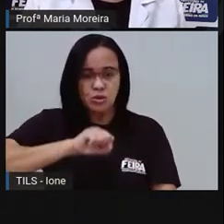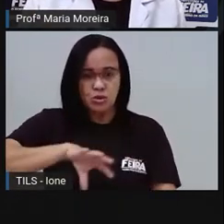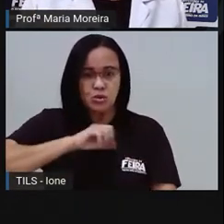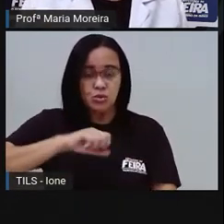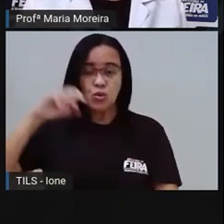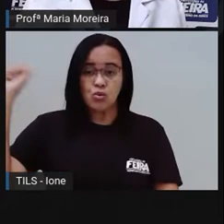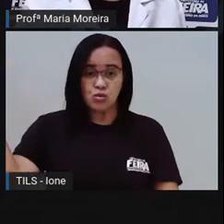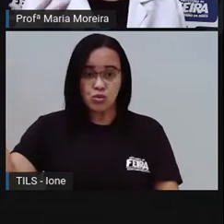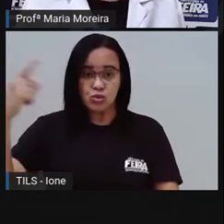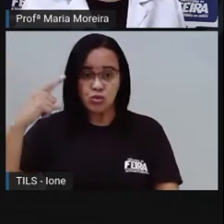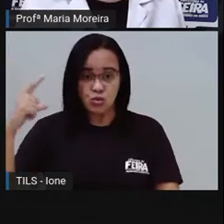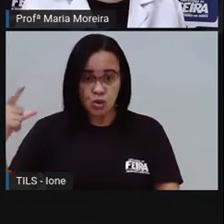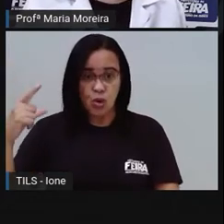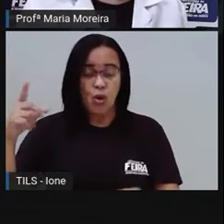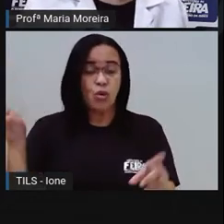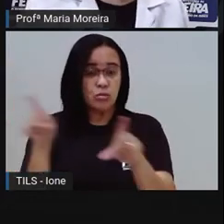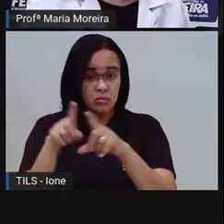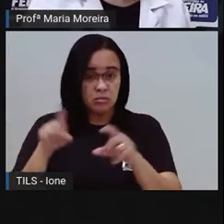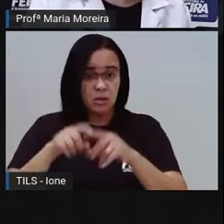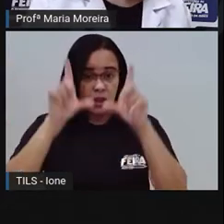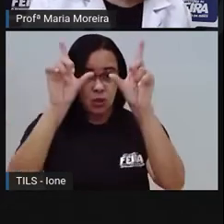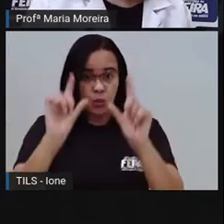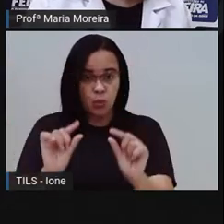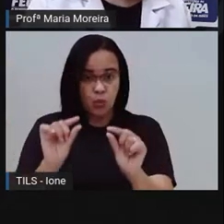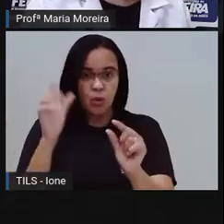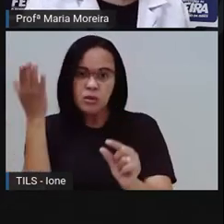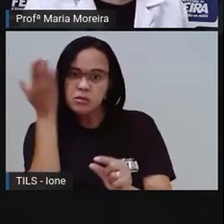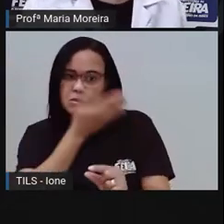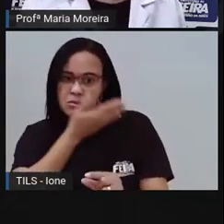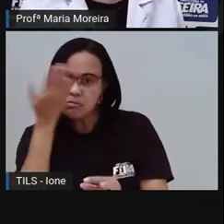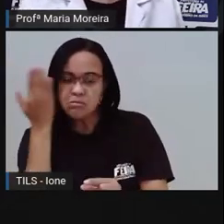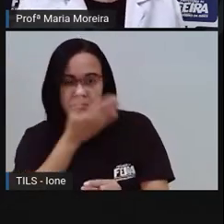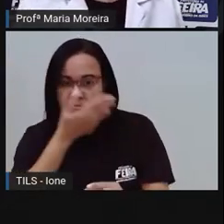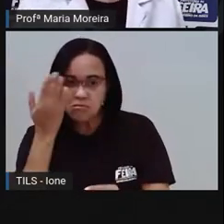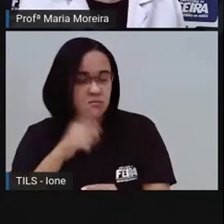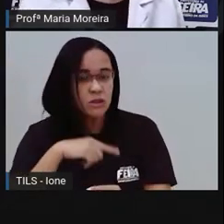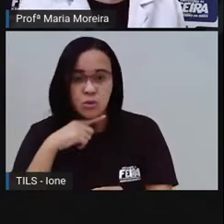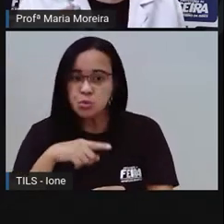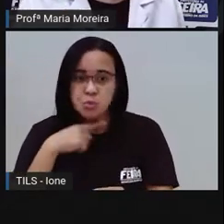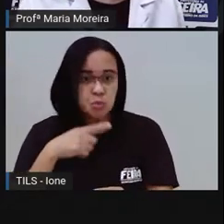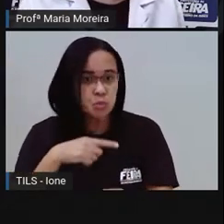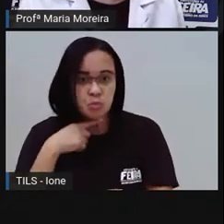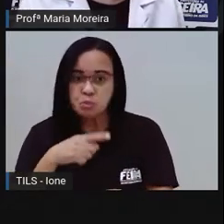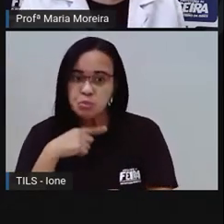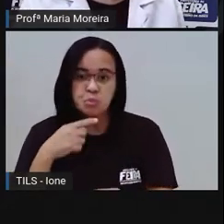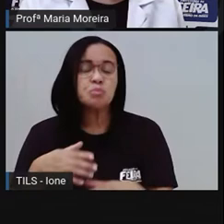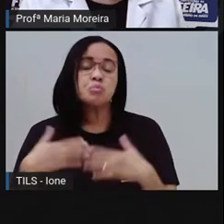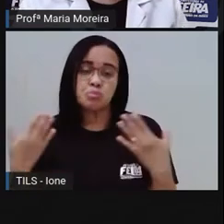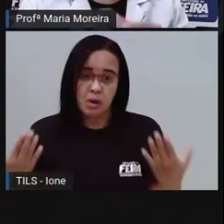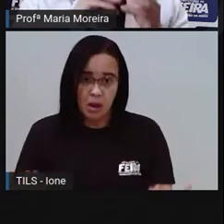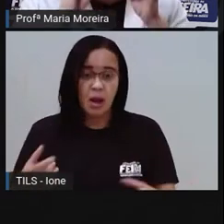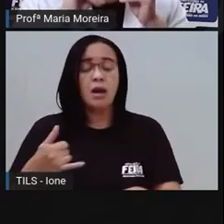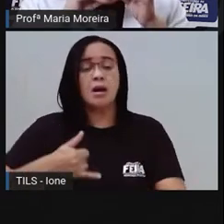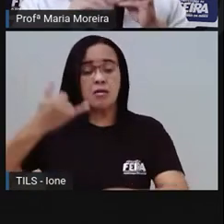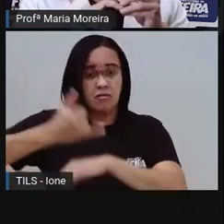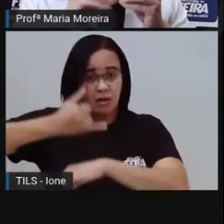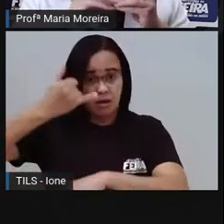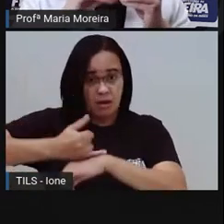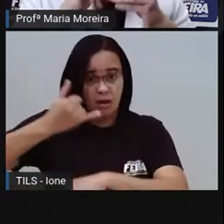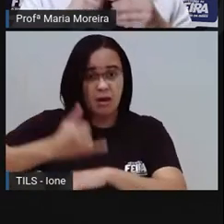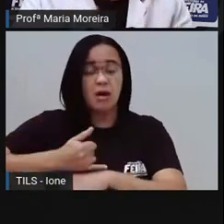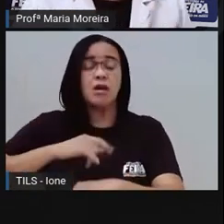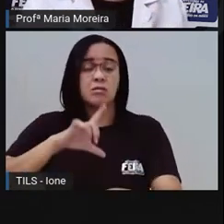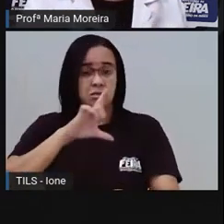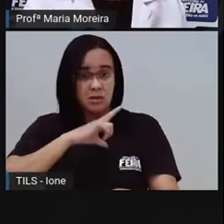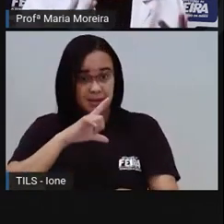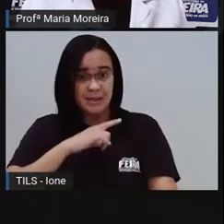solares. E diminuindo assim a visibilidade e provocando, ó, corrosão em metais. Até, ó, tem alguns metais que